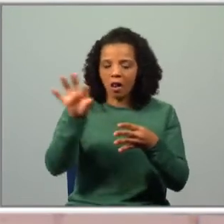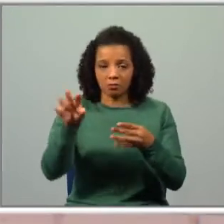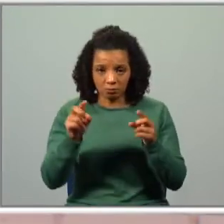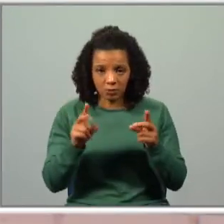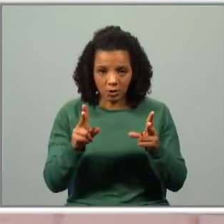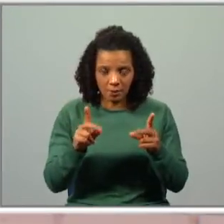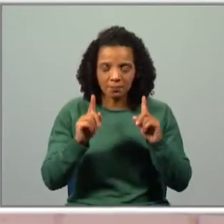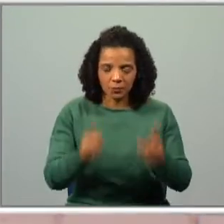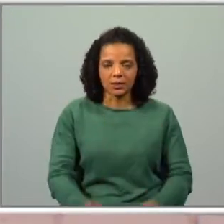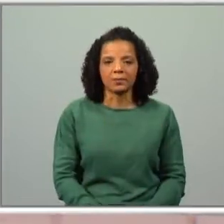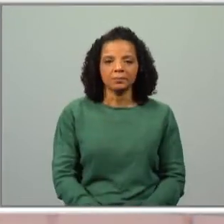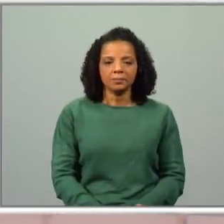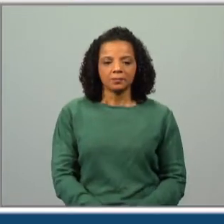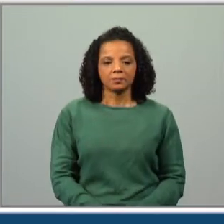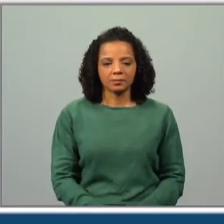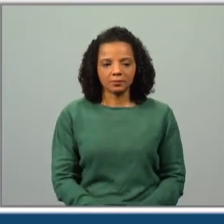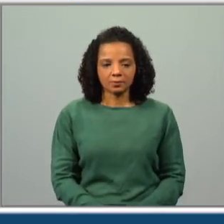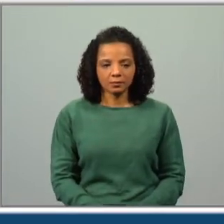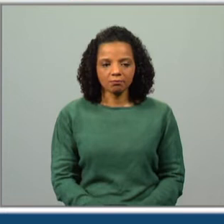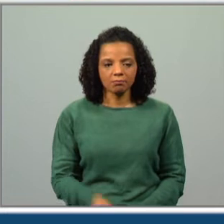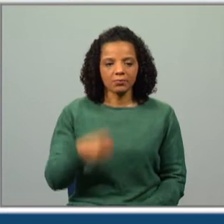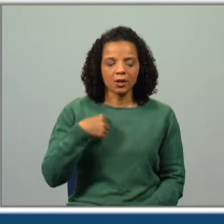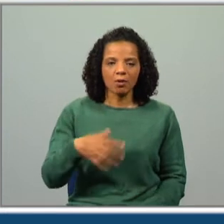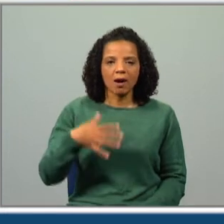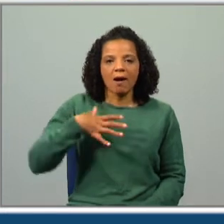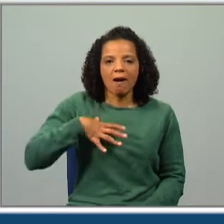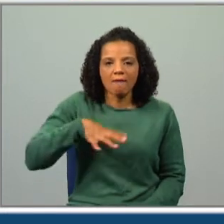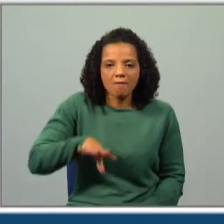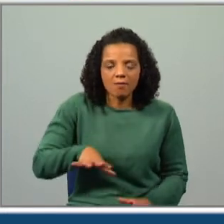Vamos começar então. Eu quero ser.